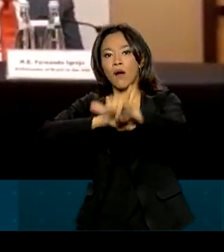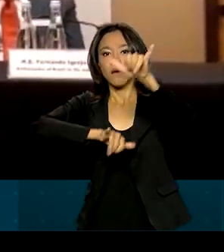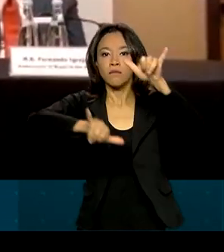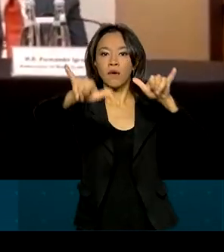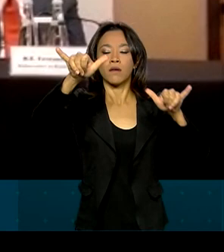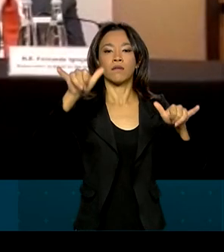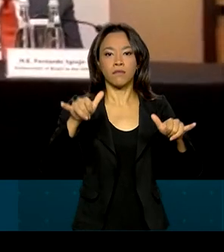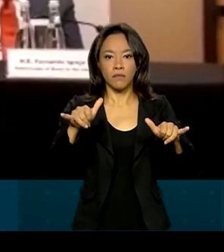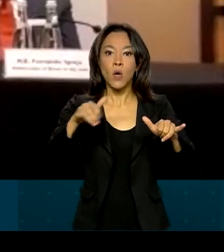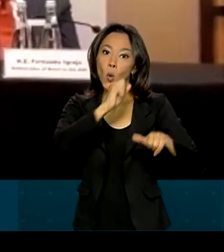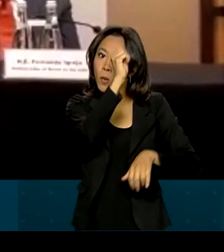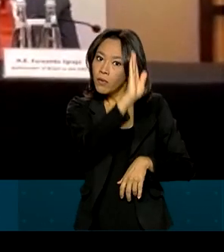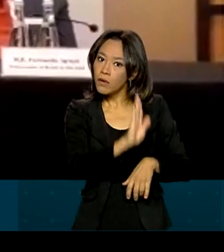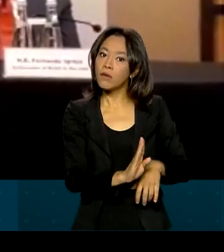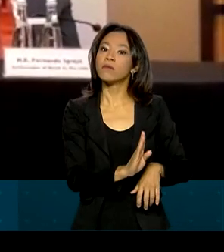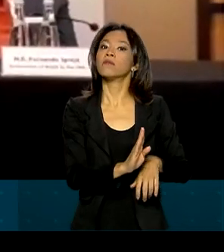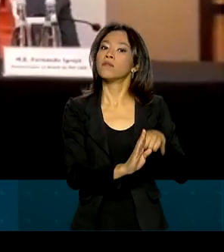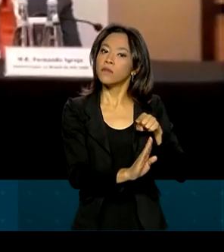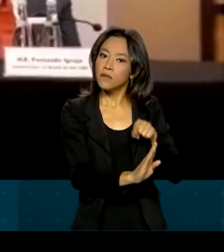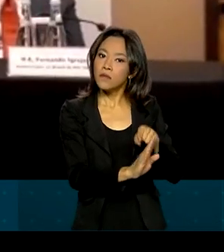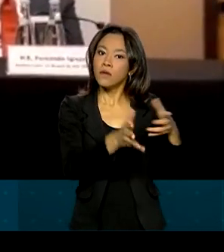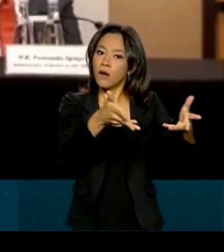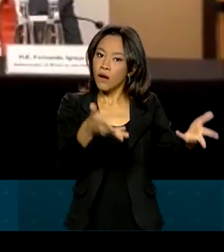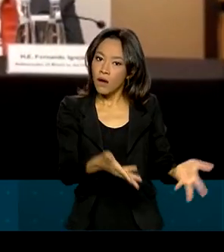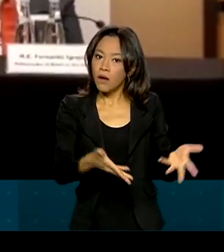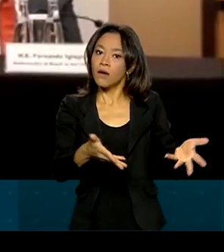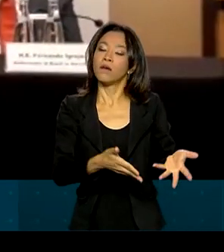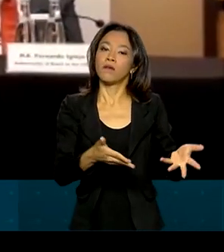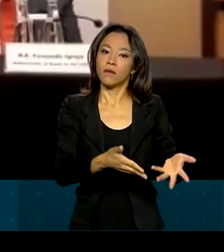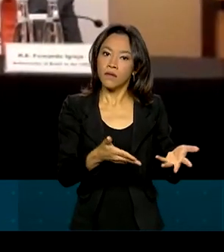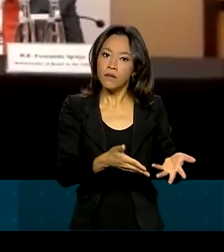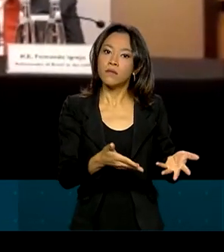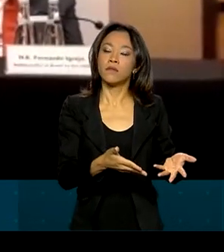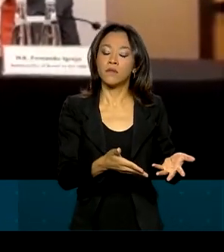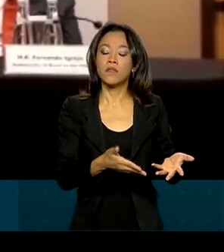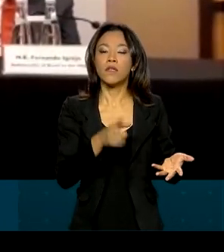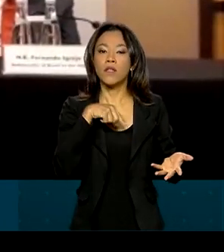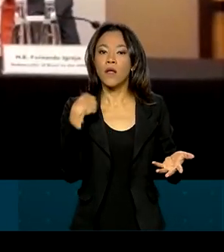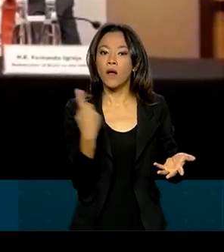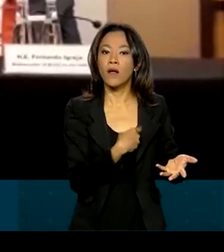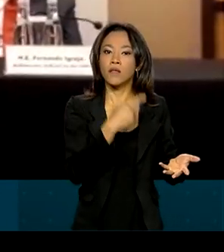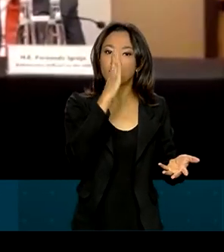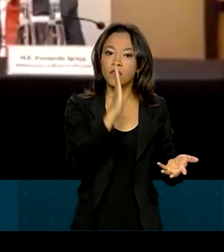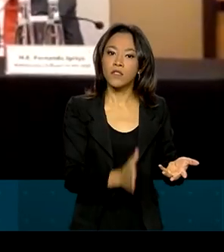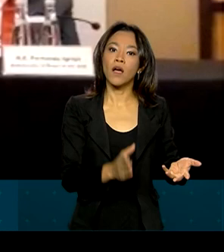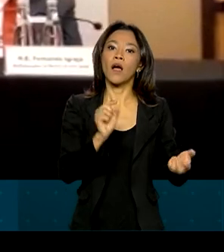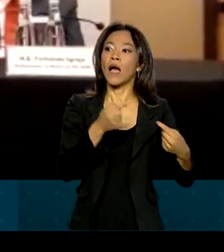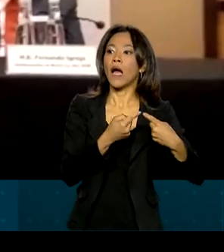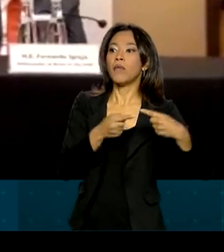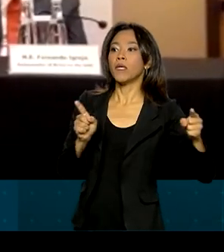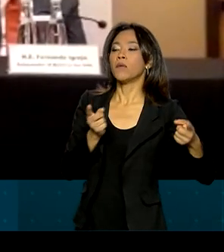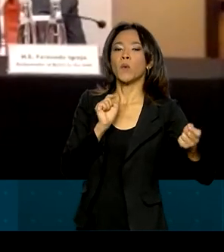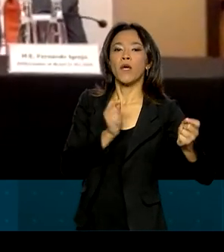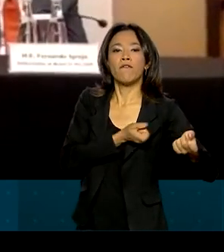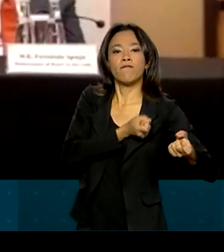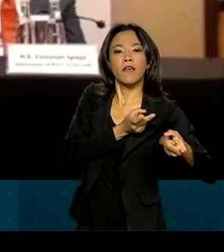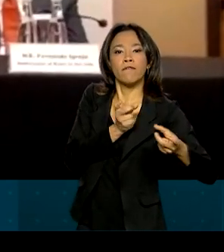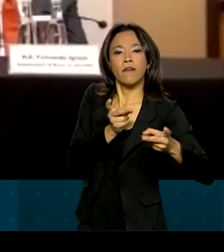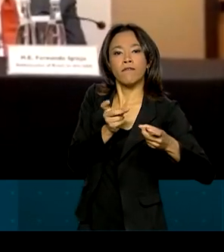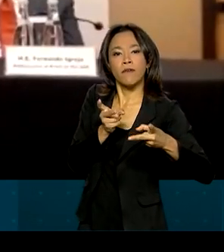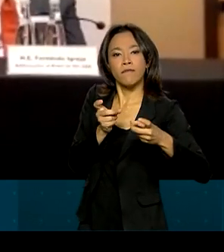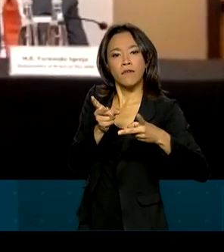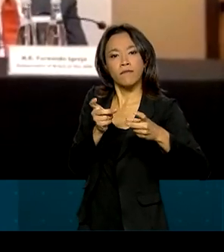próprio Brasil, hoje, nós abrimos o nosso mercado de